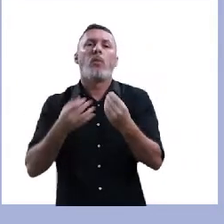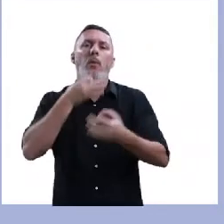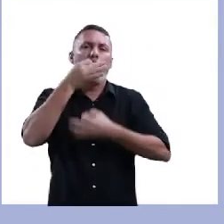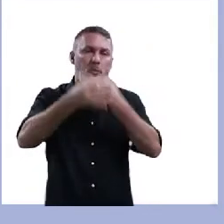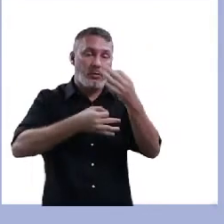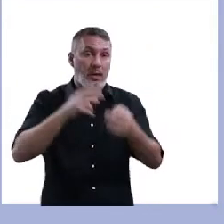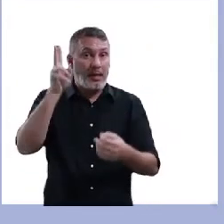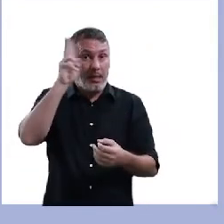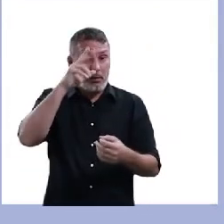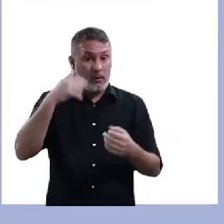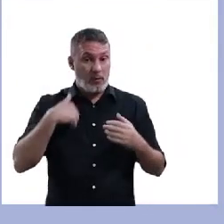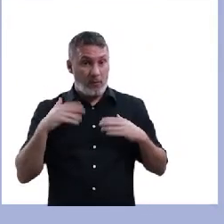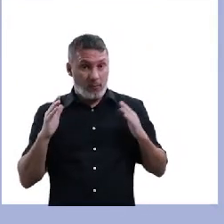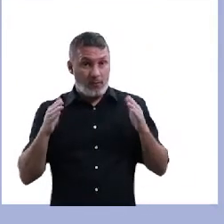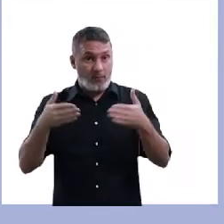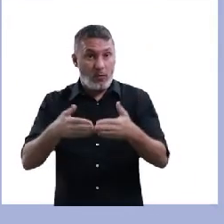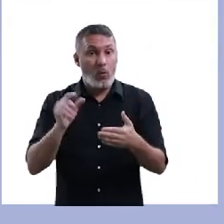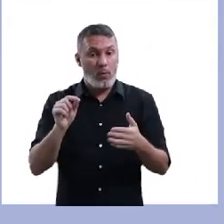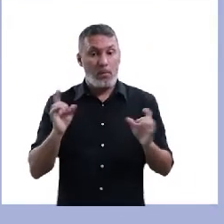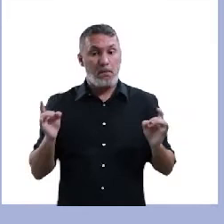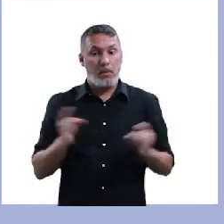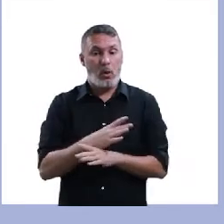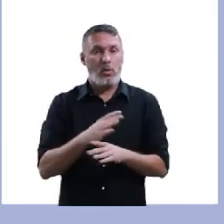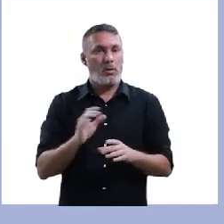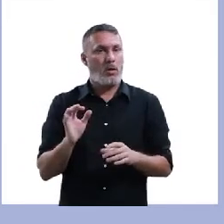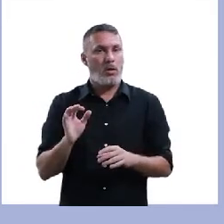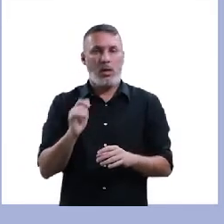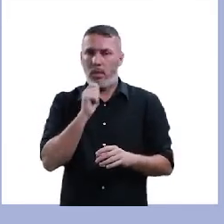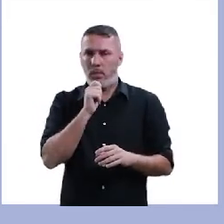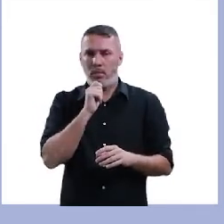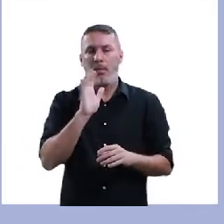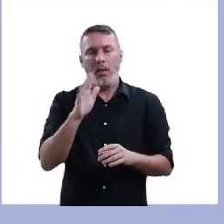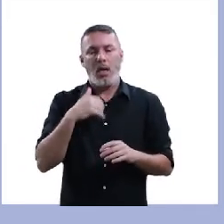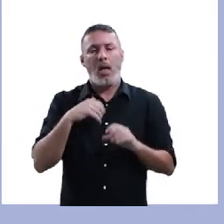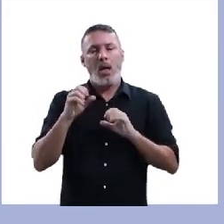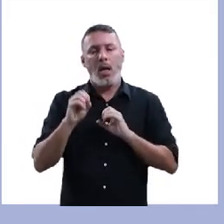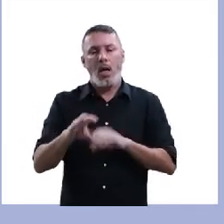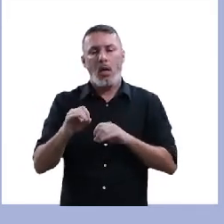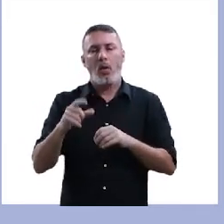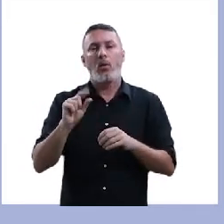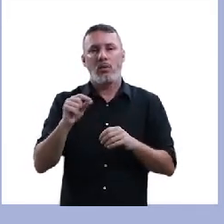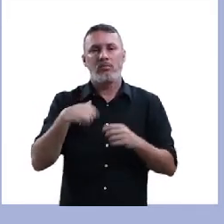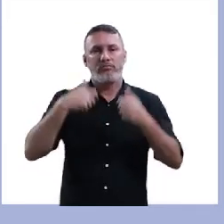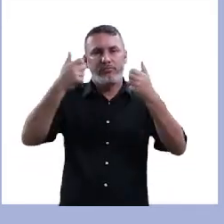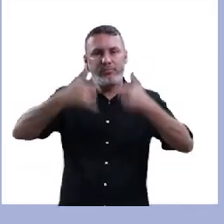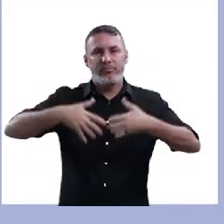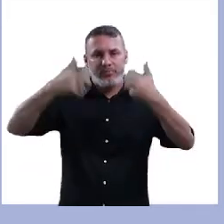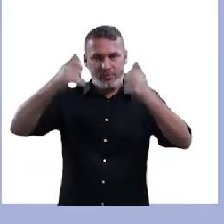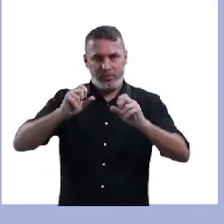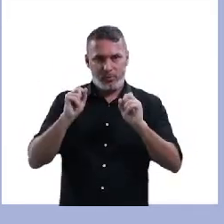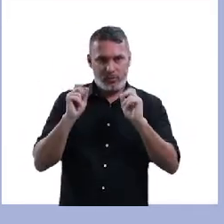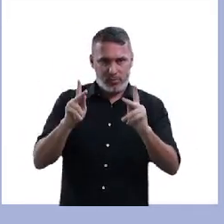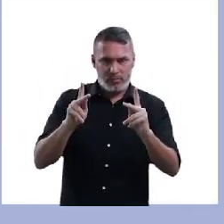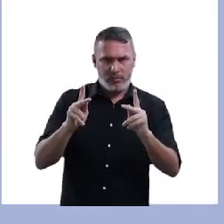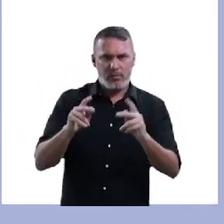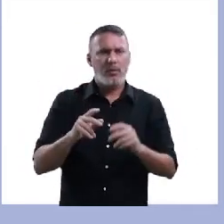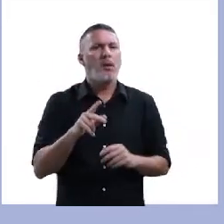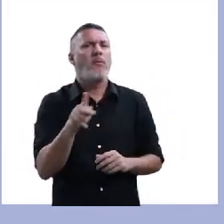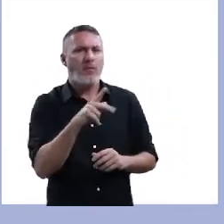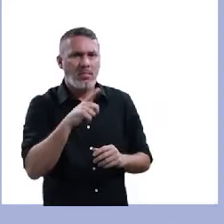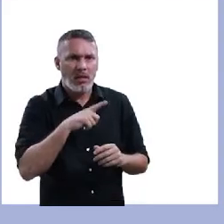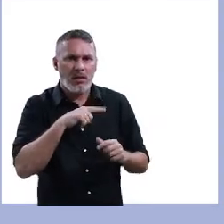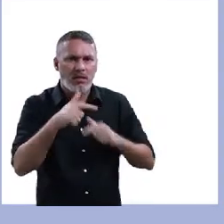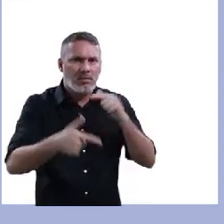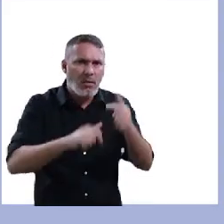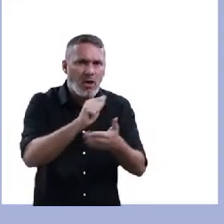trabalhei exclusivamente no parágrafo da conclusão, mas ao longo da aula eu fui relatando isso com vocês. Ok? Prof, tem